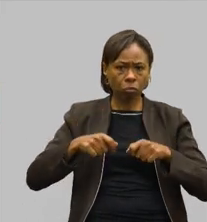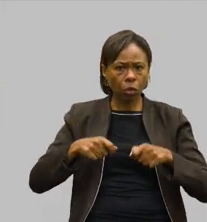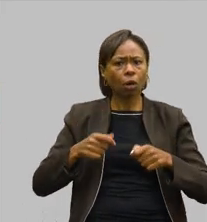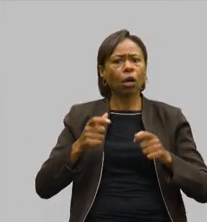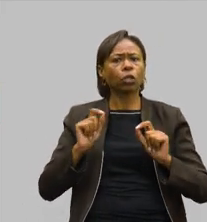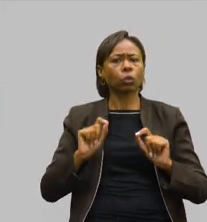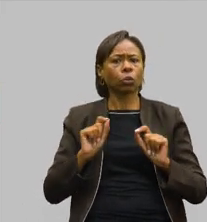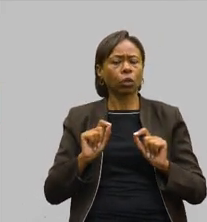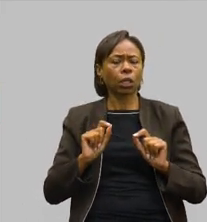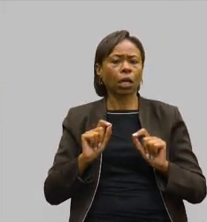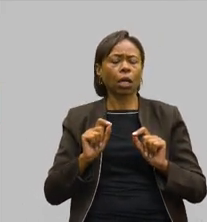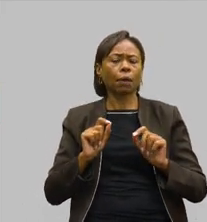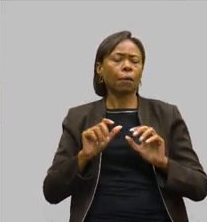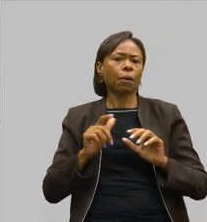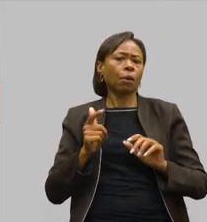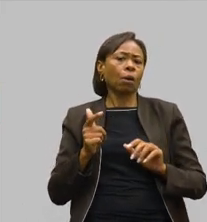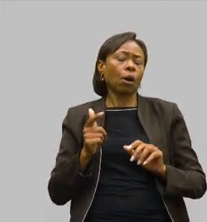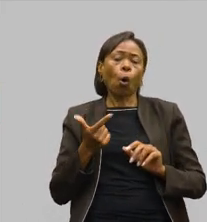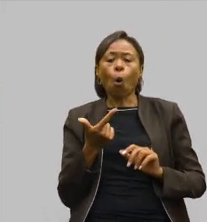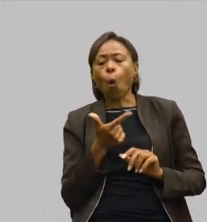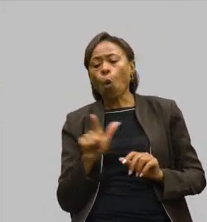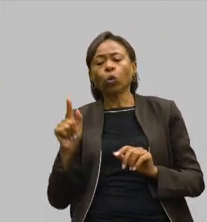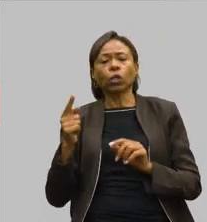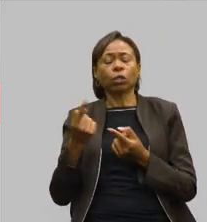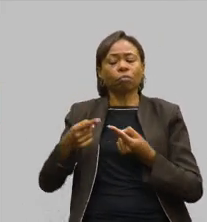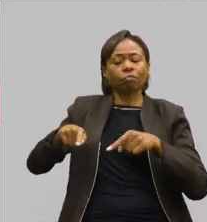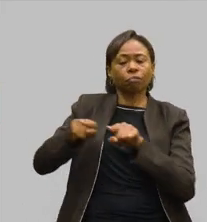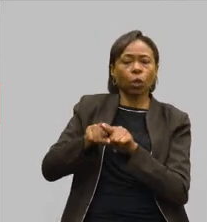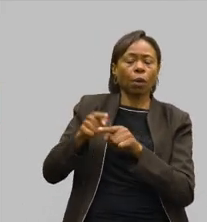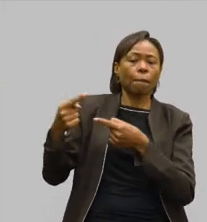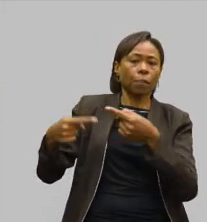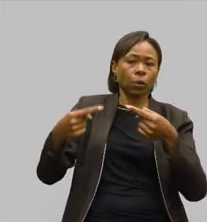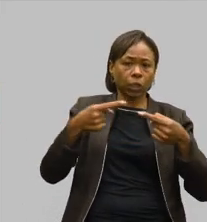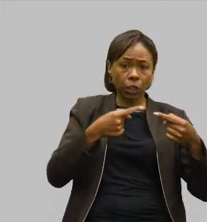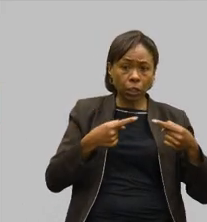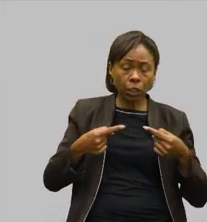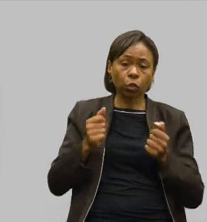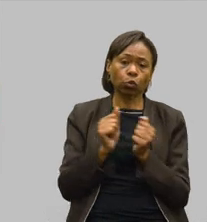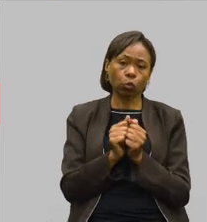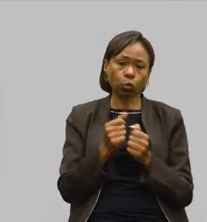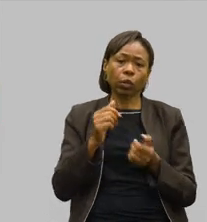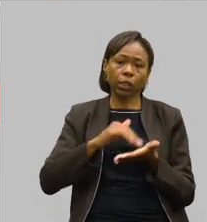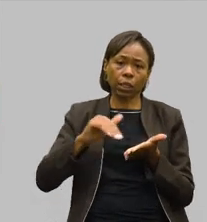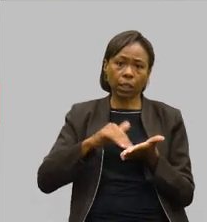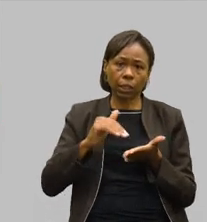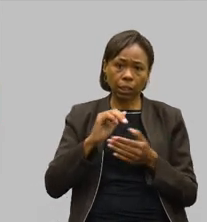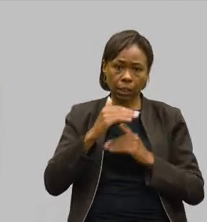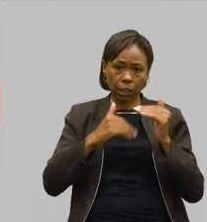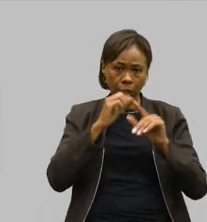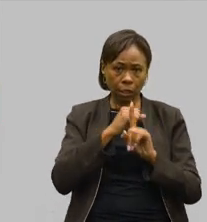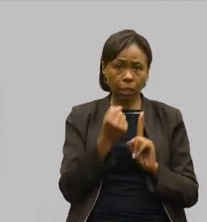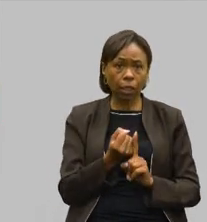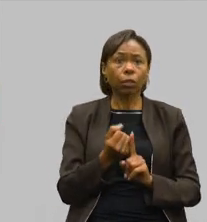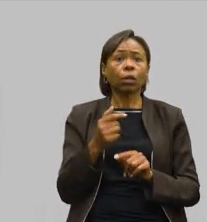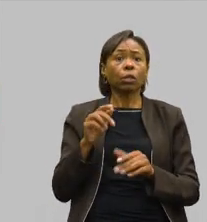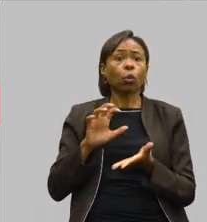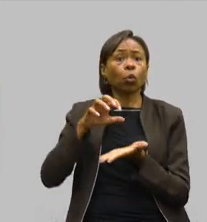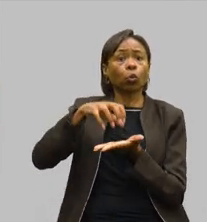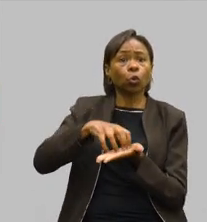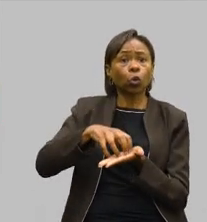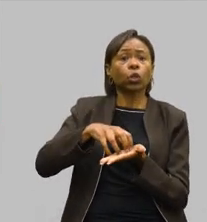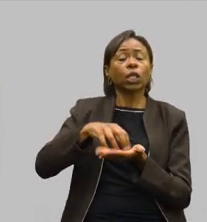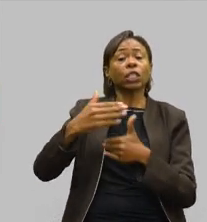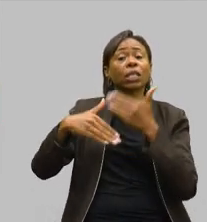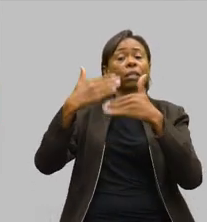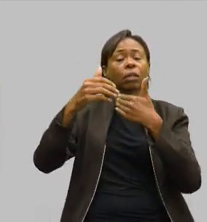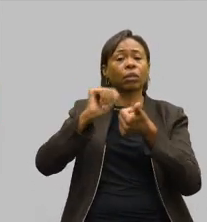as demais políticas que envolvem também a sedese. Os núcleos esportivos, Geração Esporte, que é um programa também